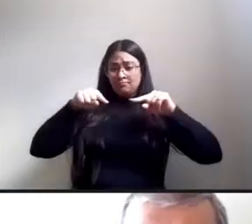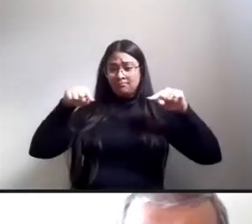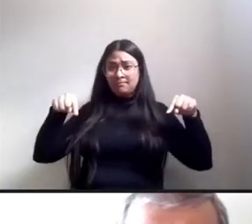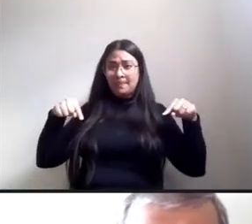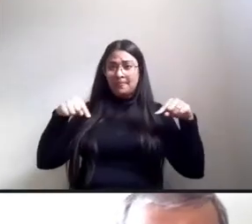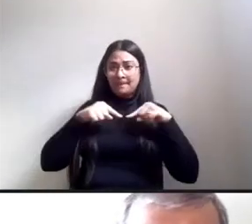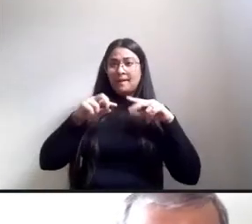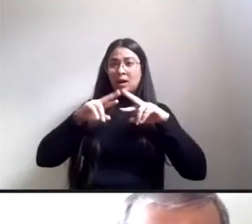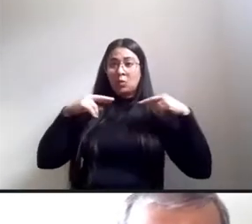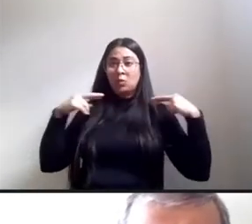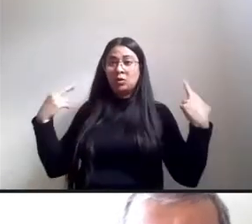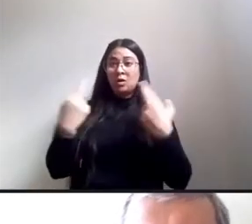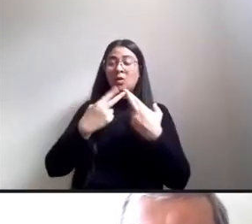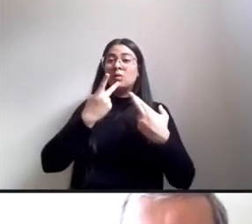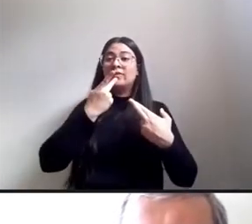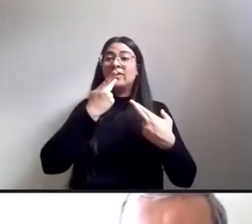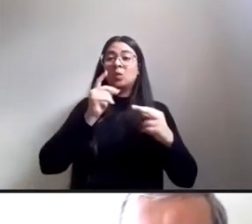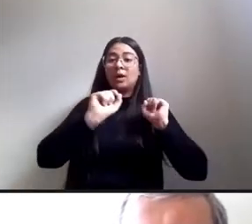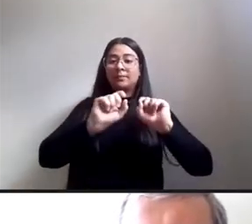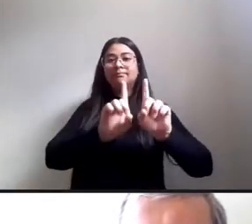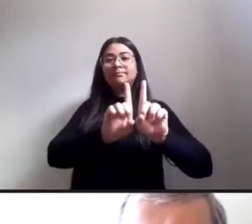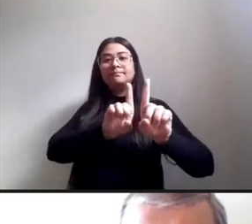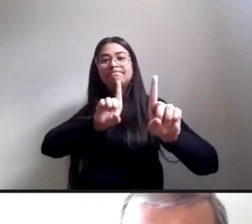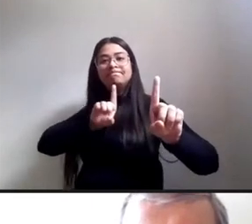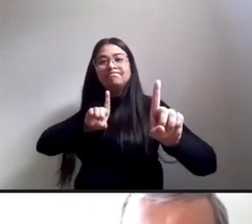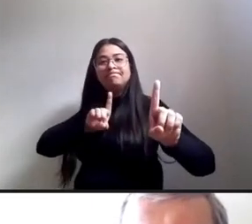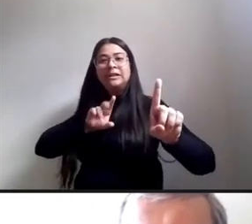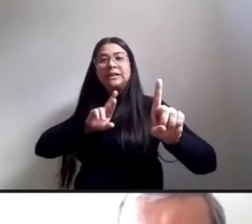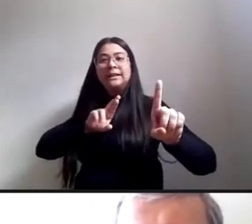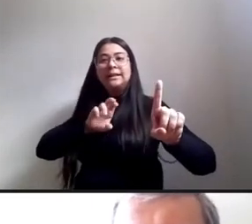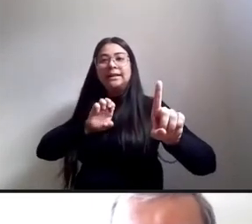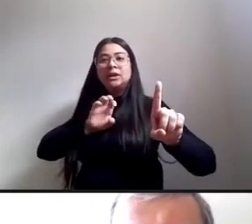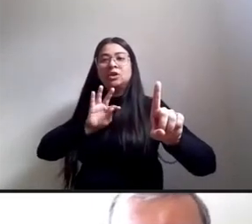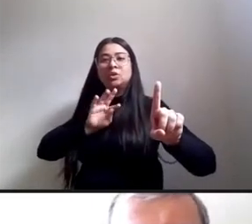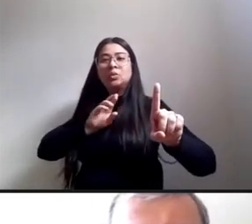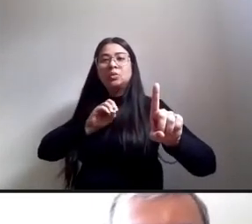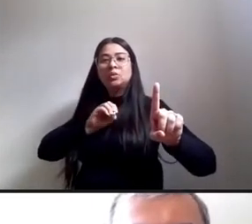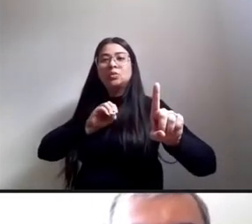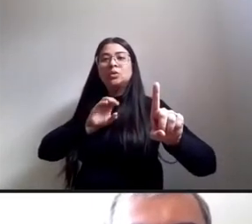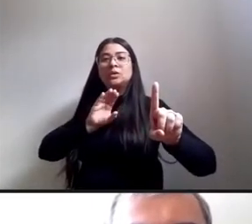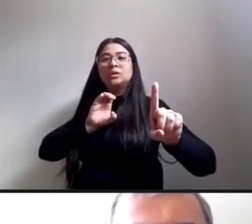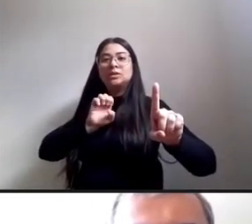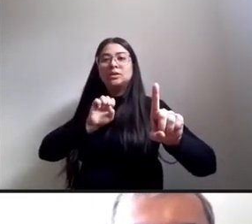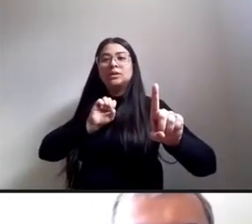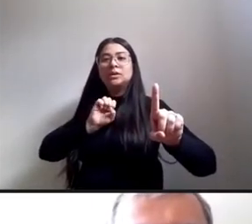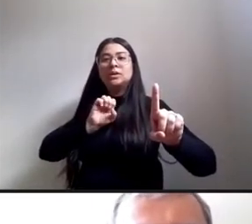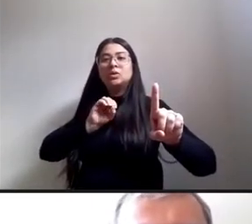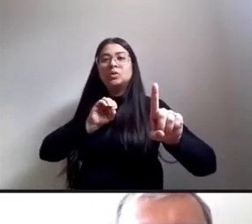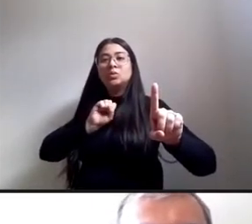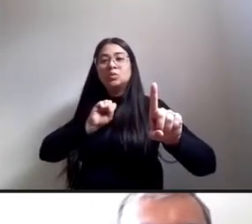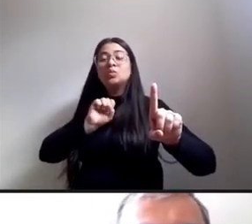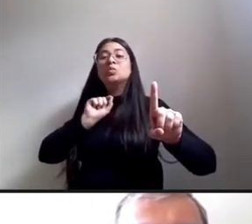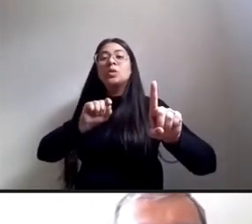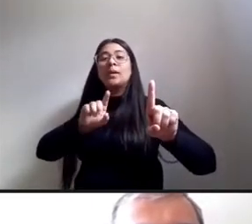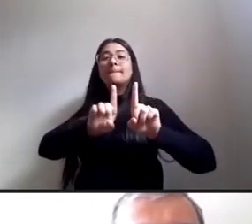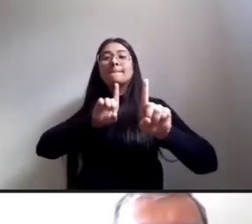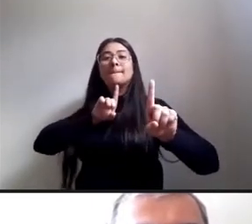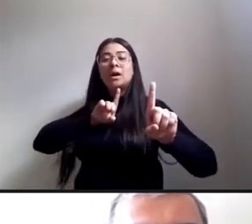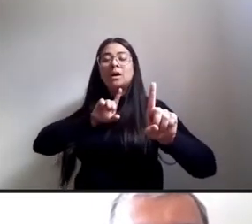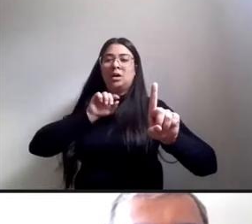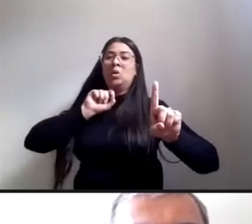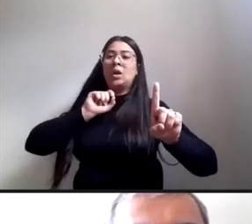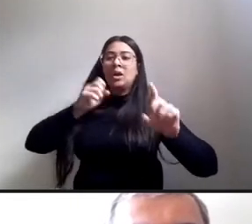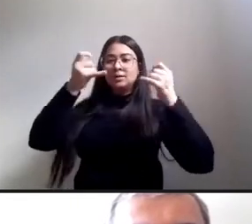retrocessos e aí a gente frisa essa palavra né de retrocessos ela está dizendo